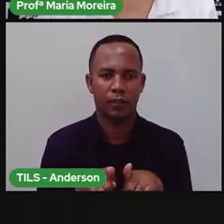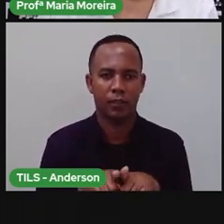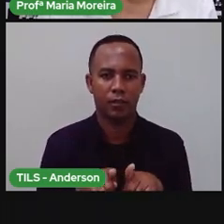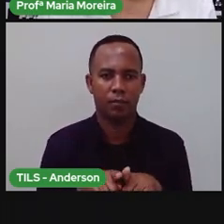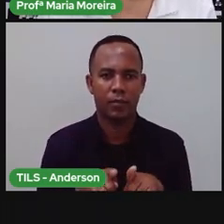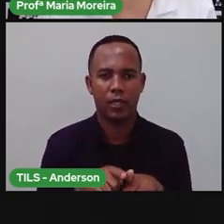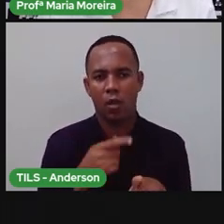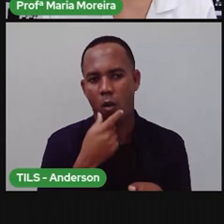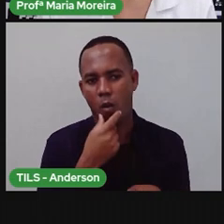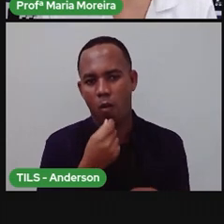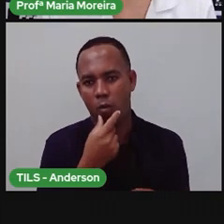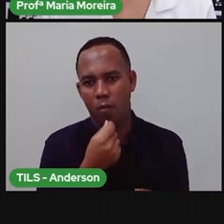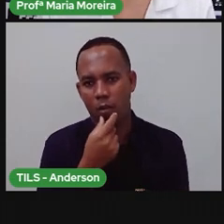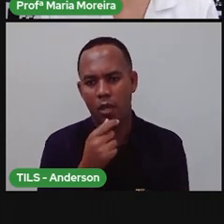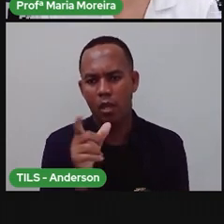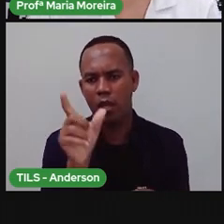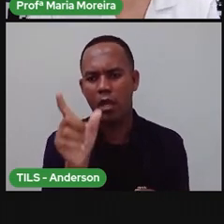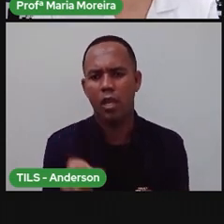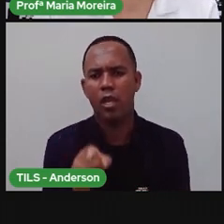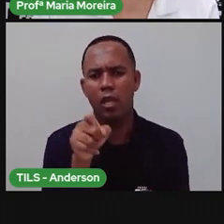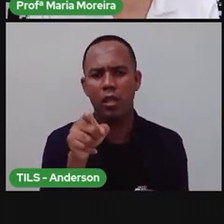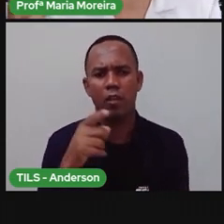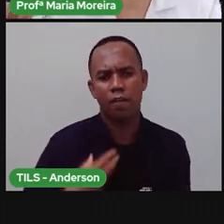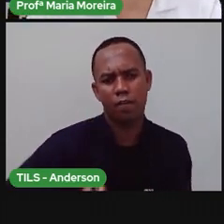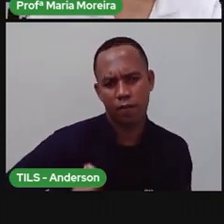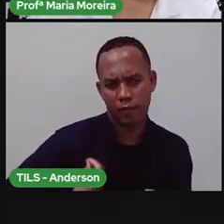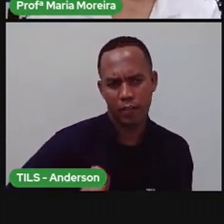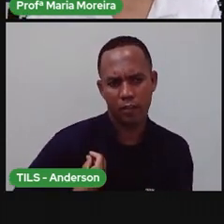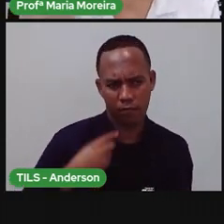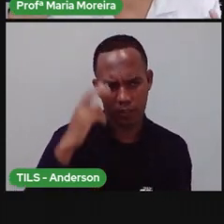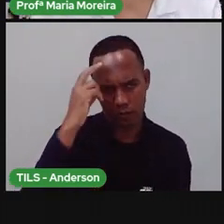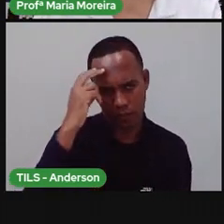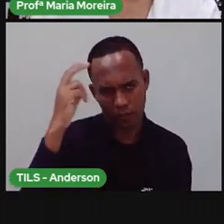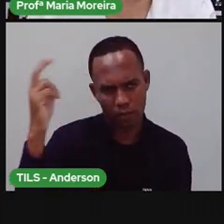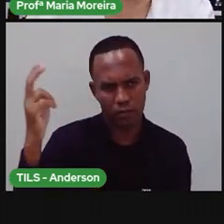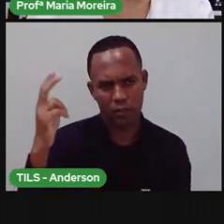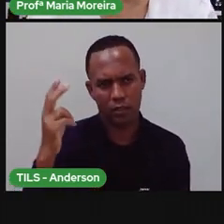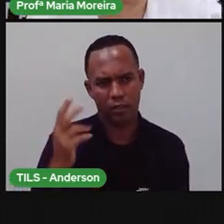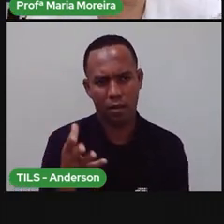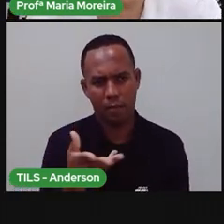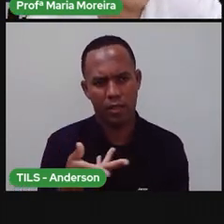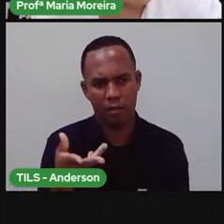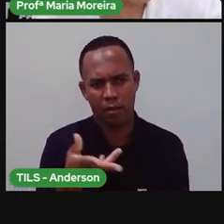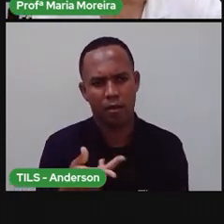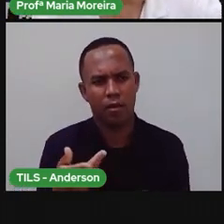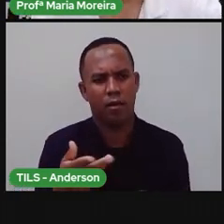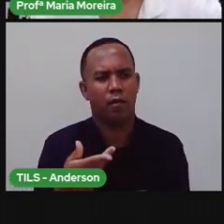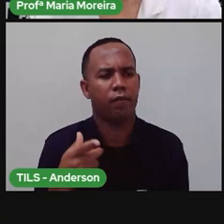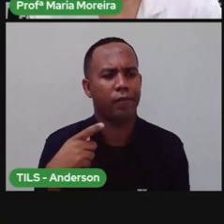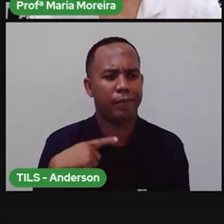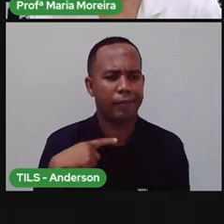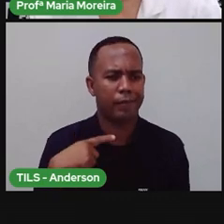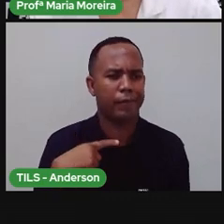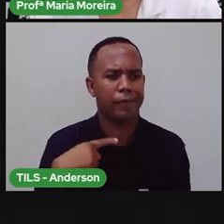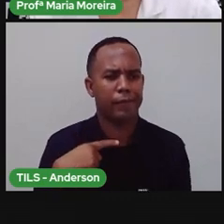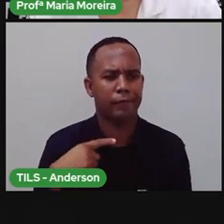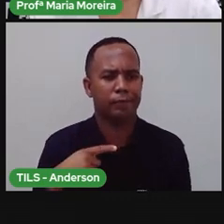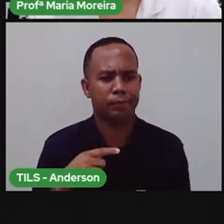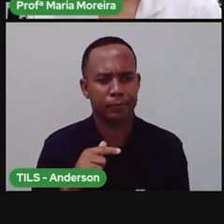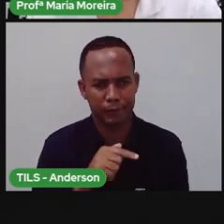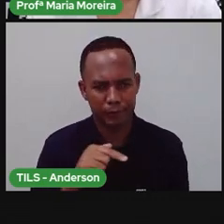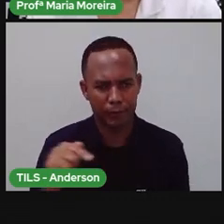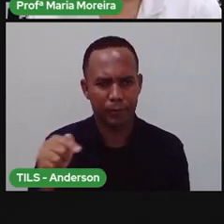sobre o homem, né? Que é o ser vivo, com inteligência, com várias habilidades que a gente vai tratar aí, durante essa